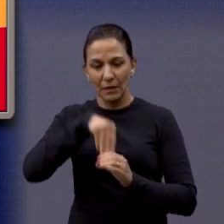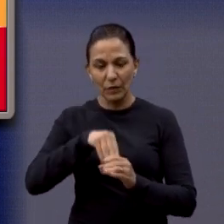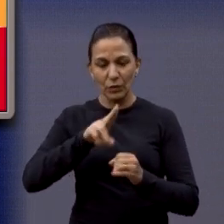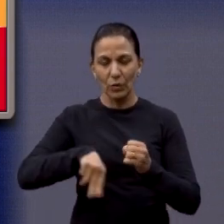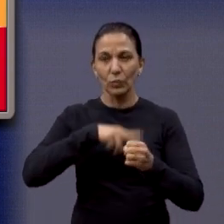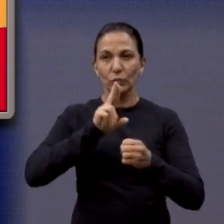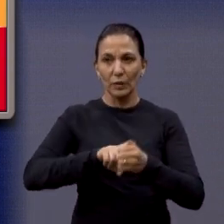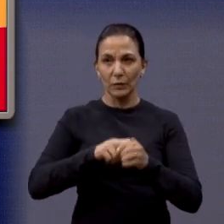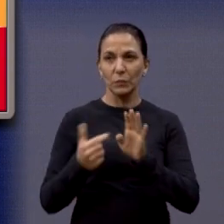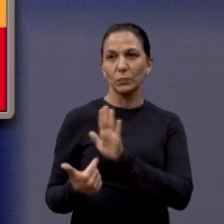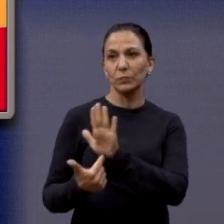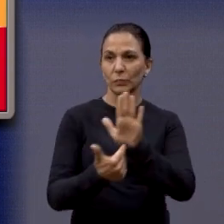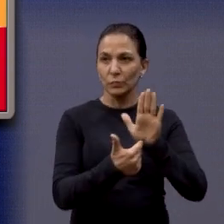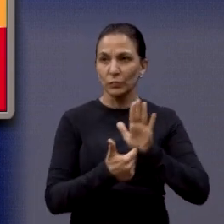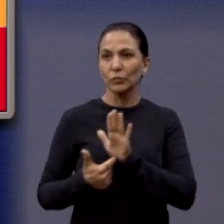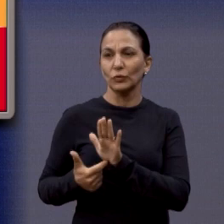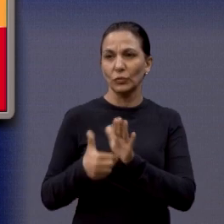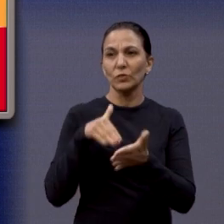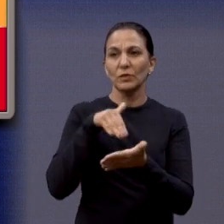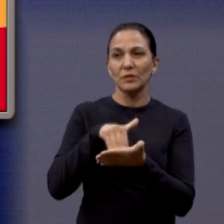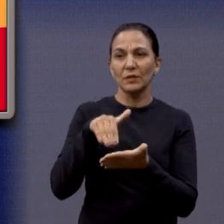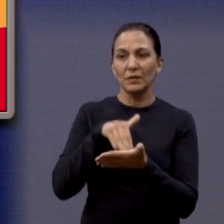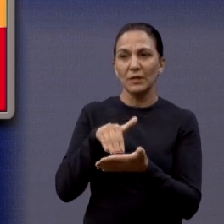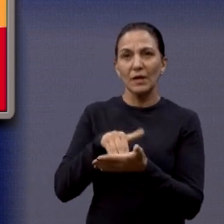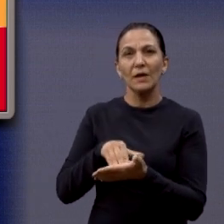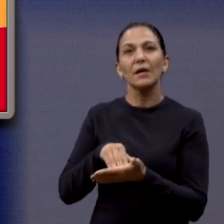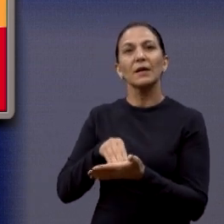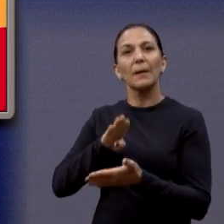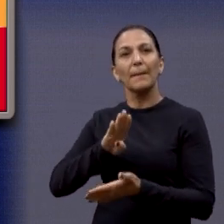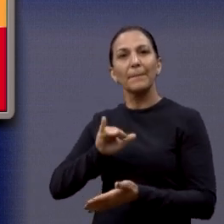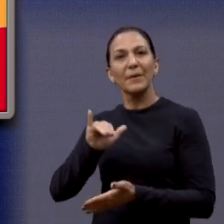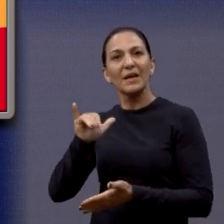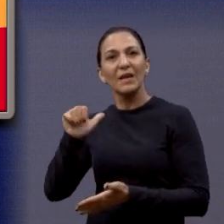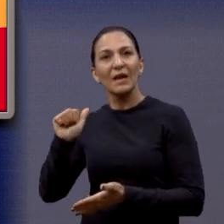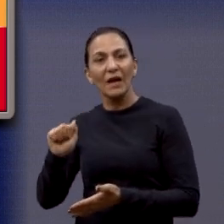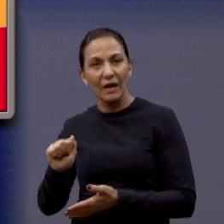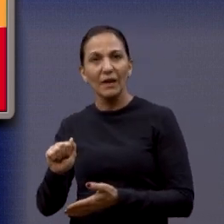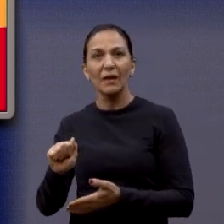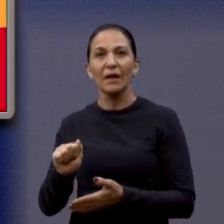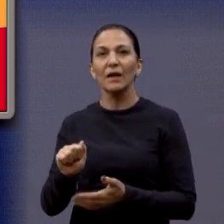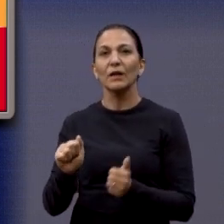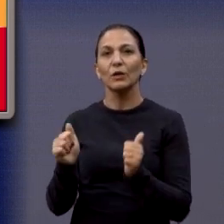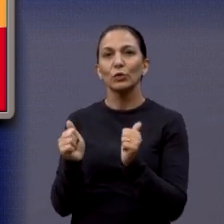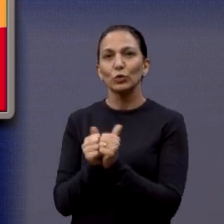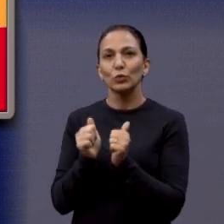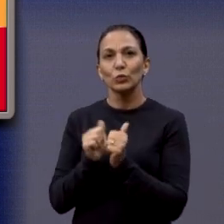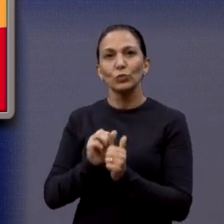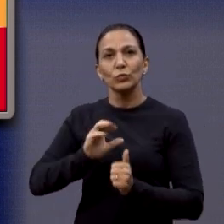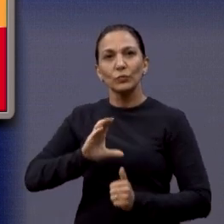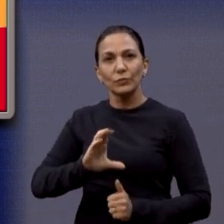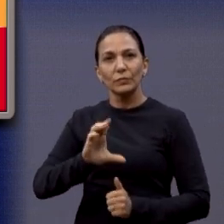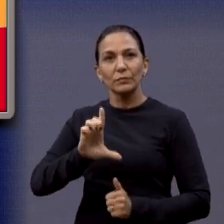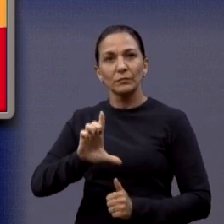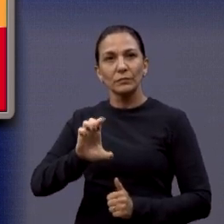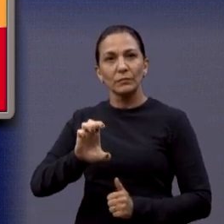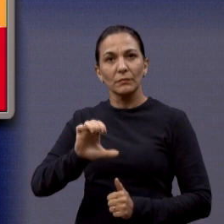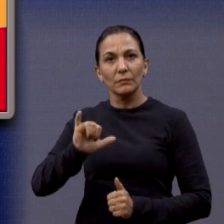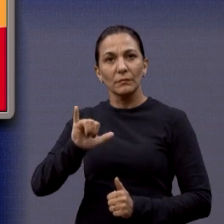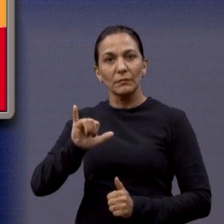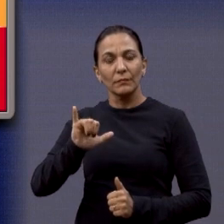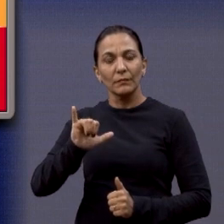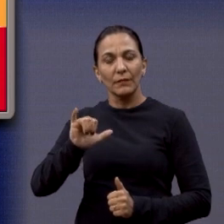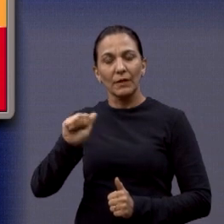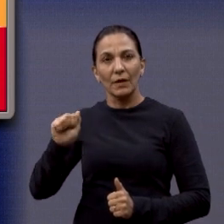ele foi apresentar para a secretária, para a Bia, que trabalha com a coordenadora lá da Clélia, a Mara, que a secretária da Educação,